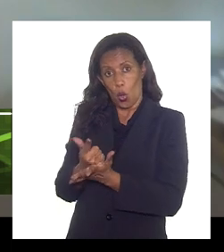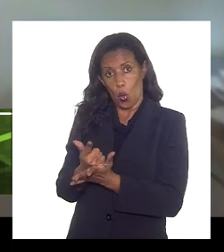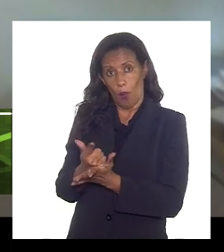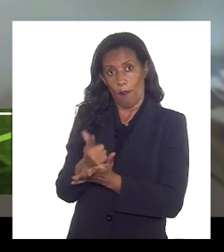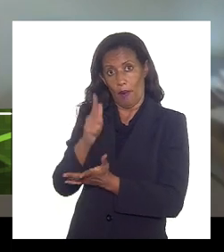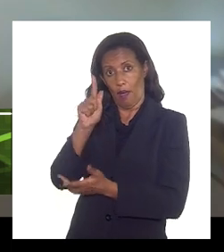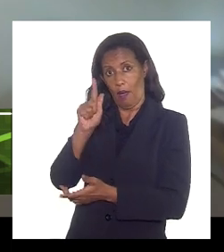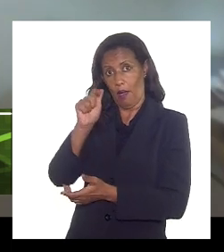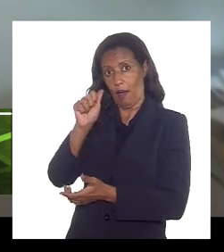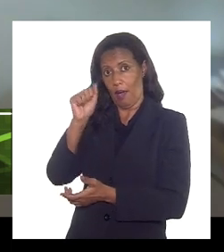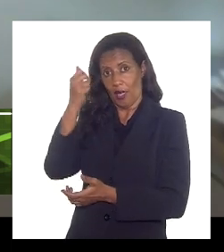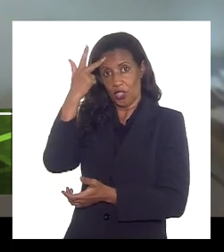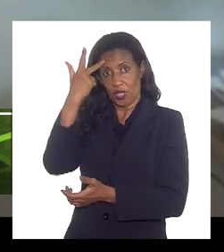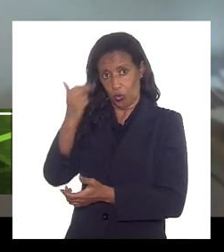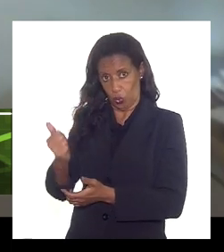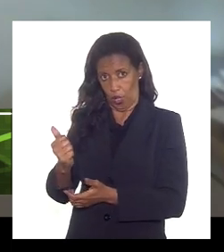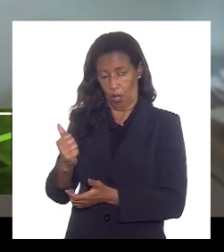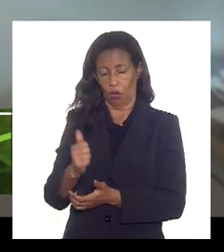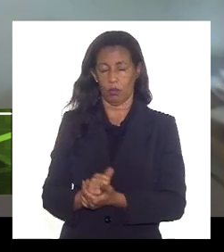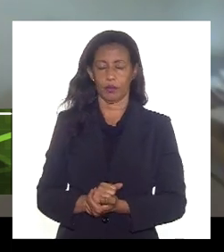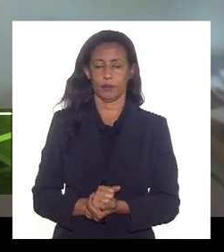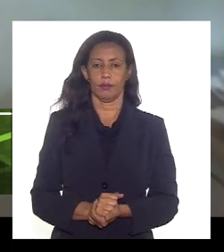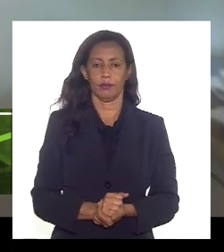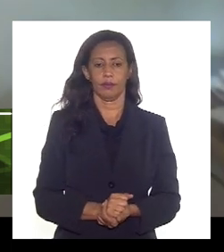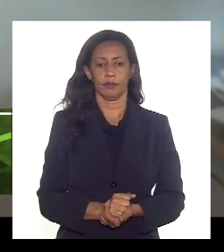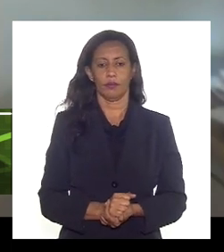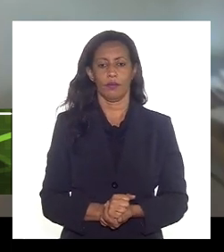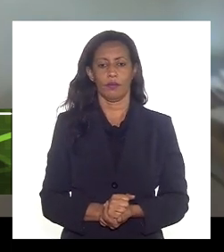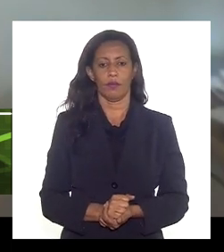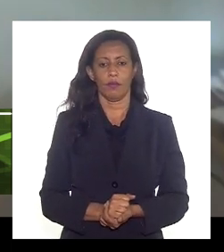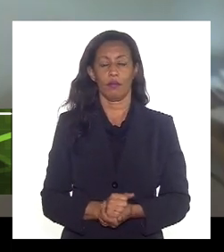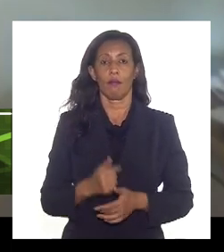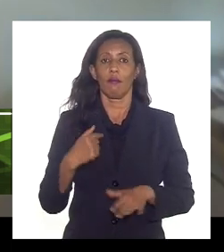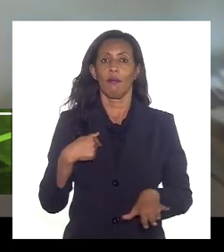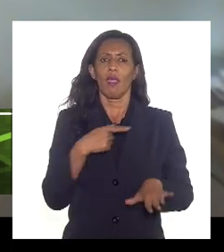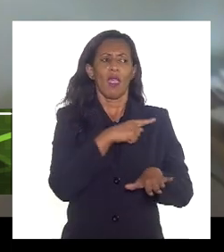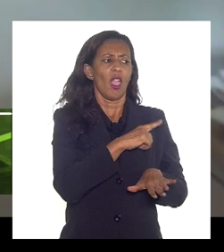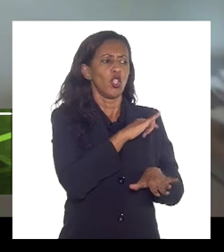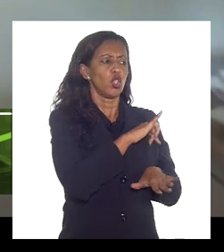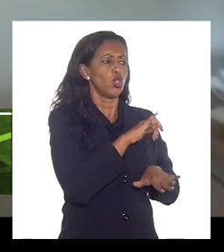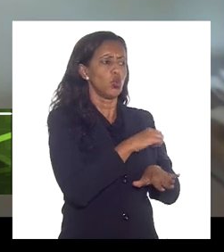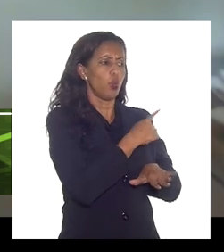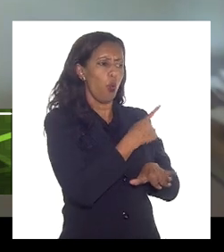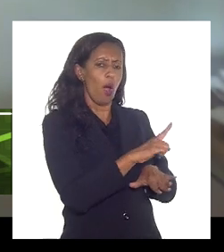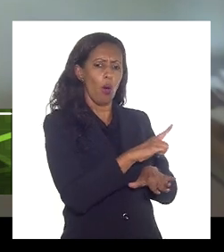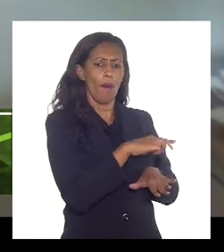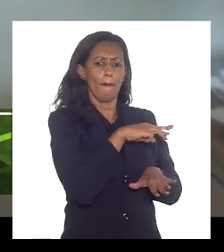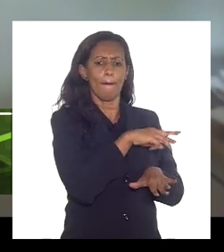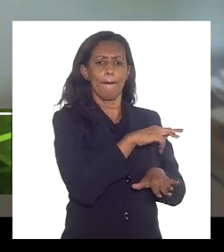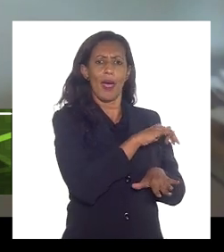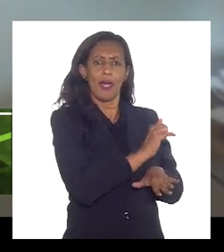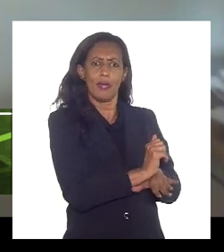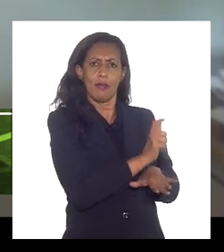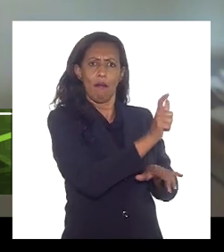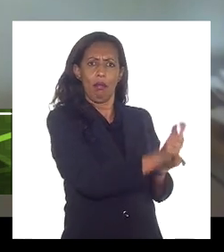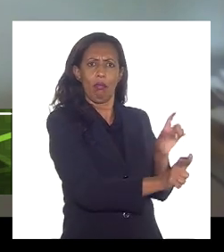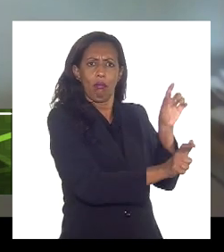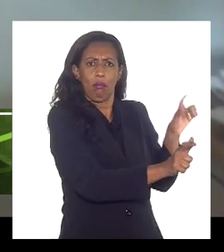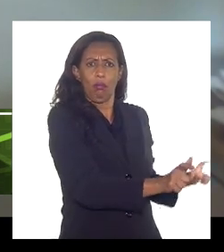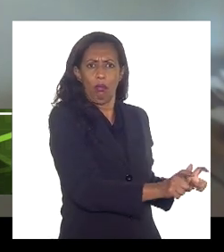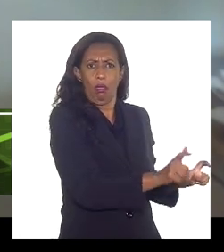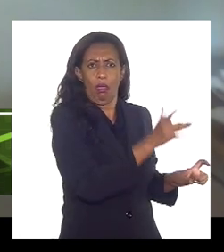via a distribuidora é o seu João e a Dona Maria como a gente costuma dizer